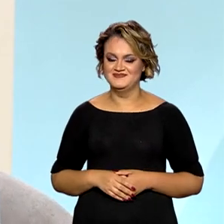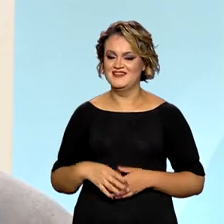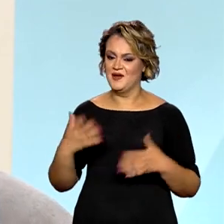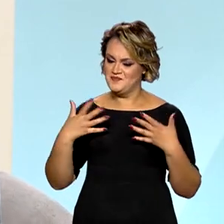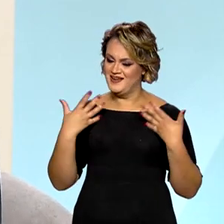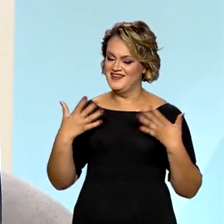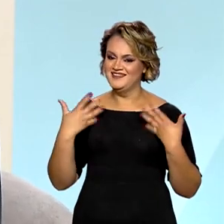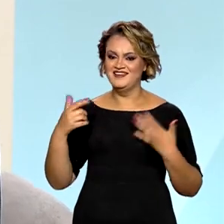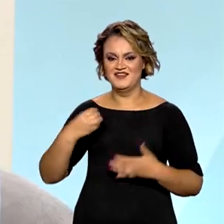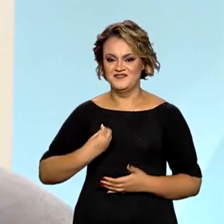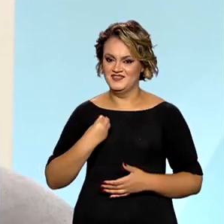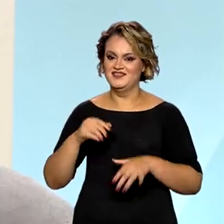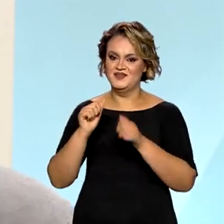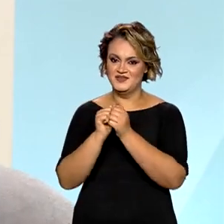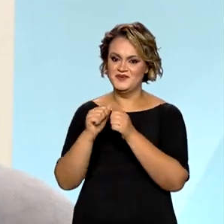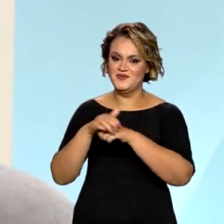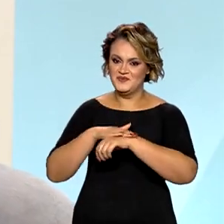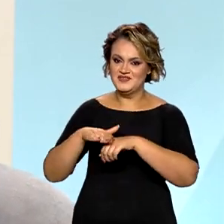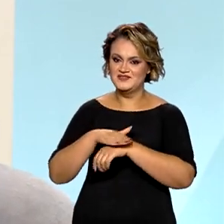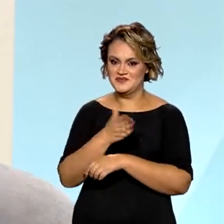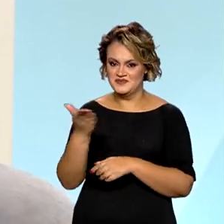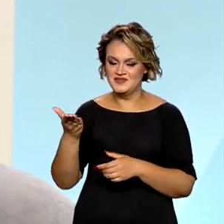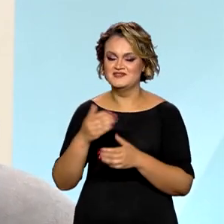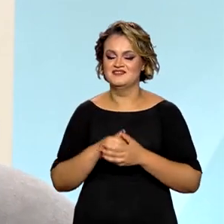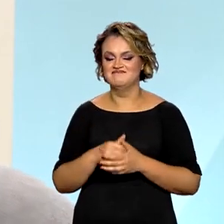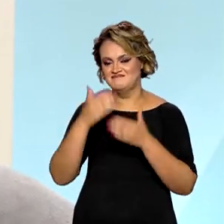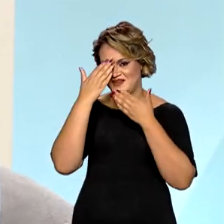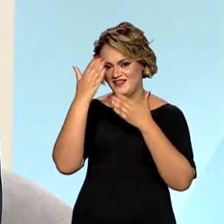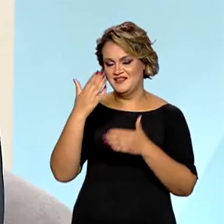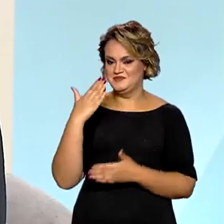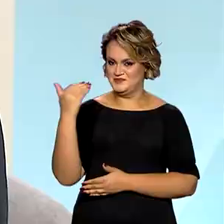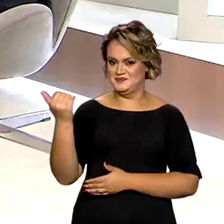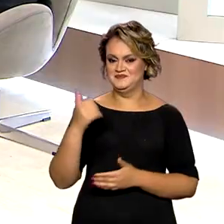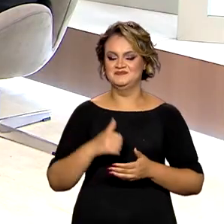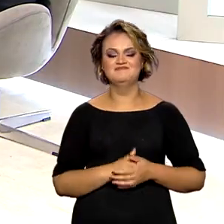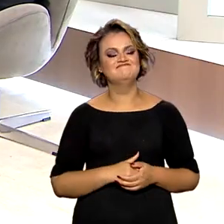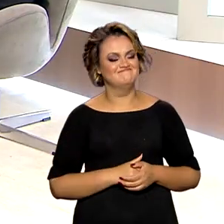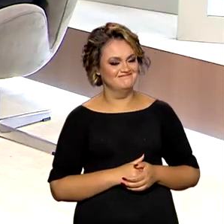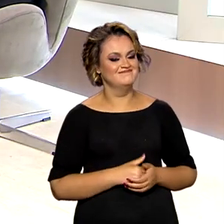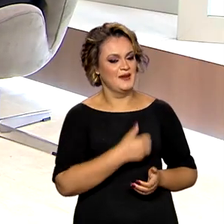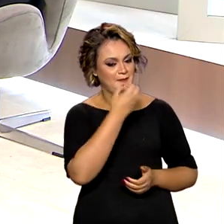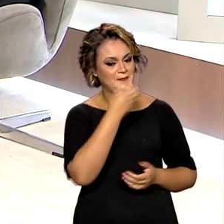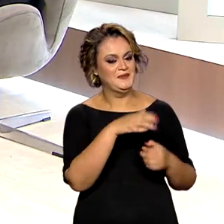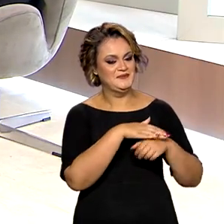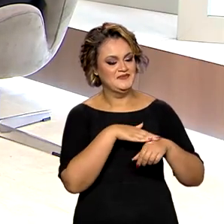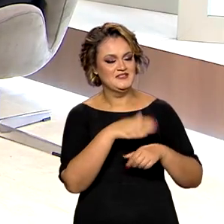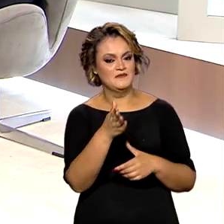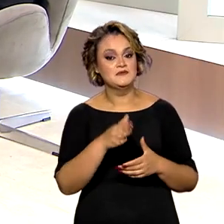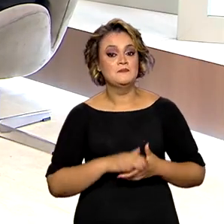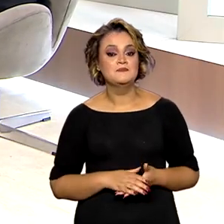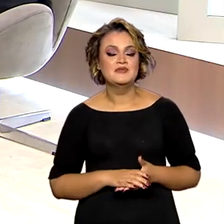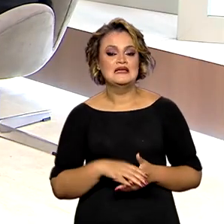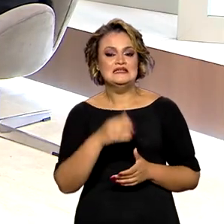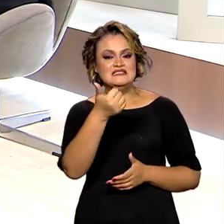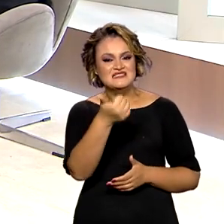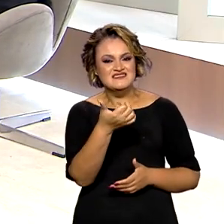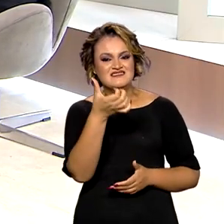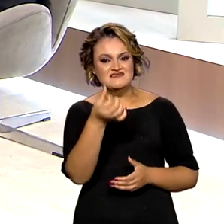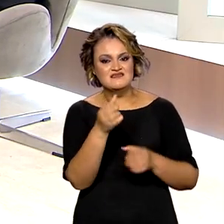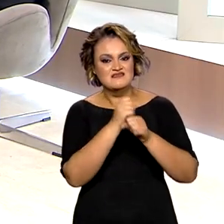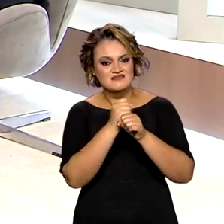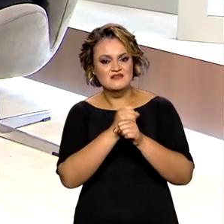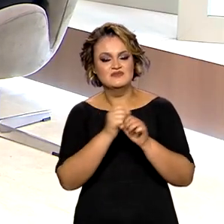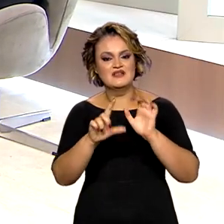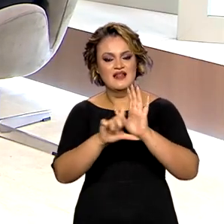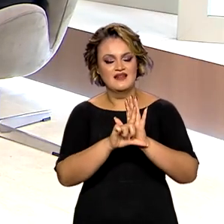Que alegria estar aqui com vocês no Brasil em Pauta. Muito obrigada por me receber. Muito bom tê-la aqui também, secretária. 16 anos da